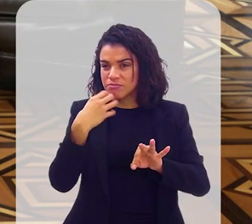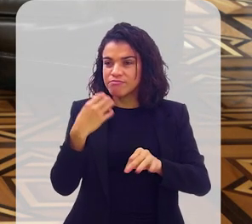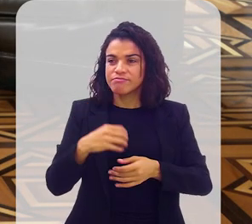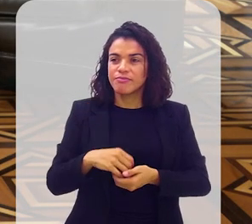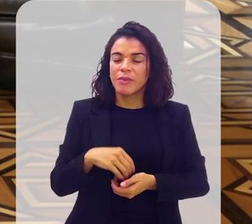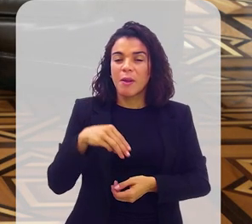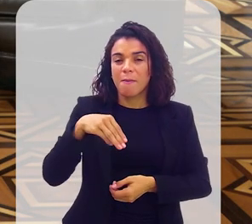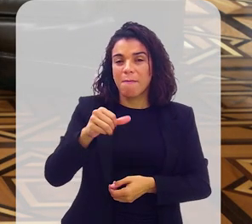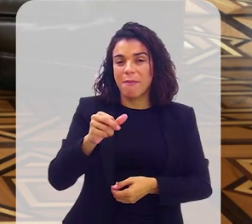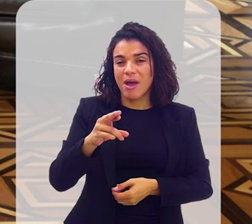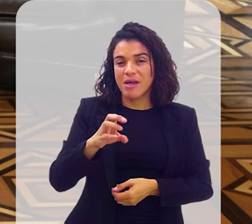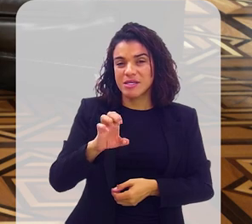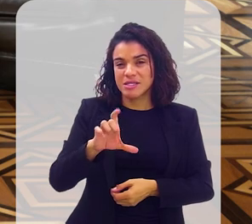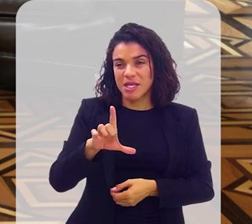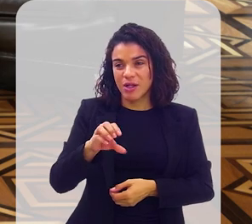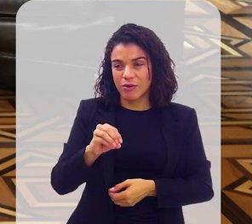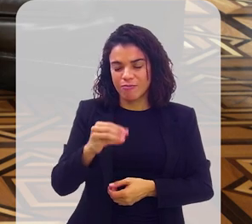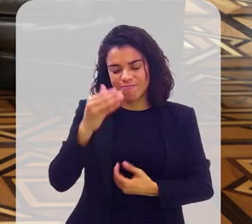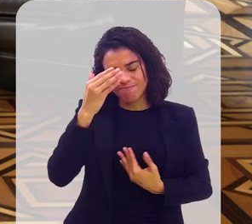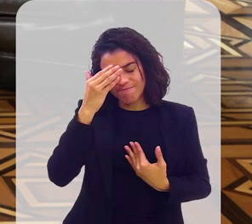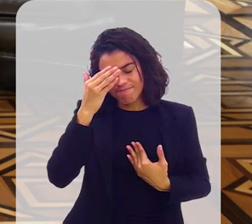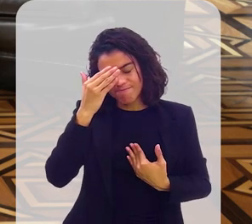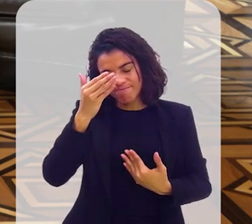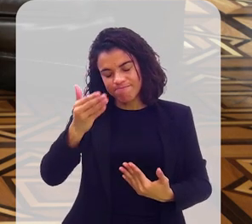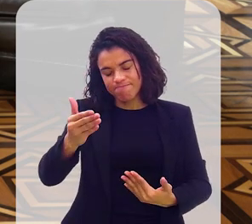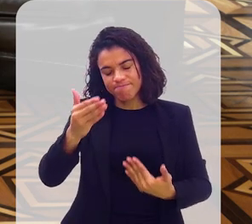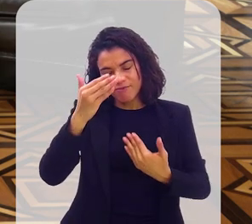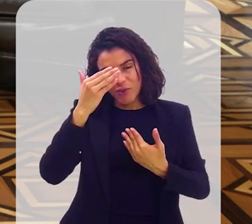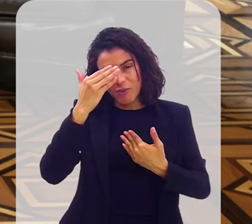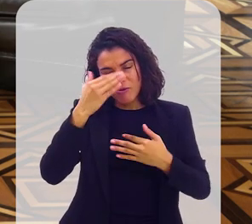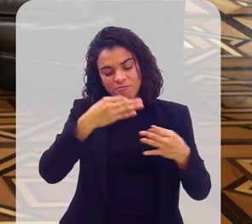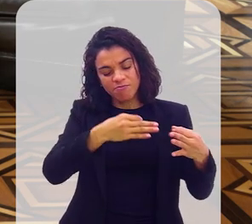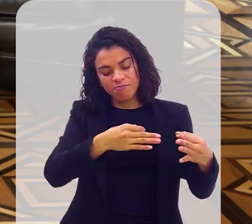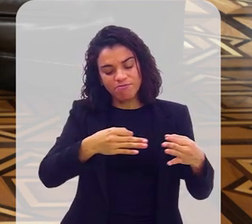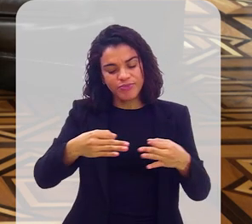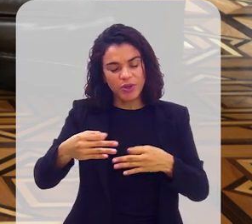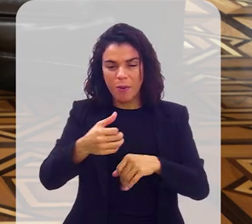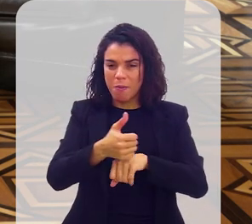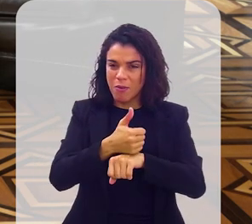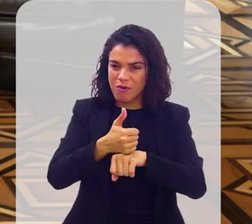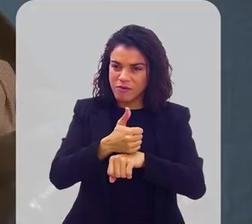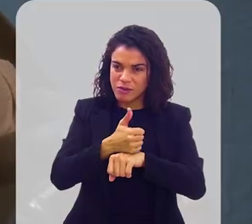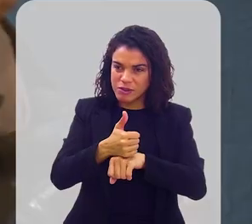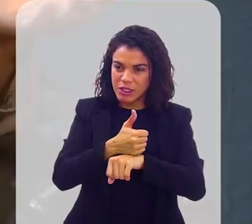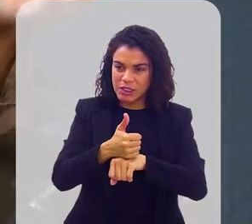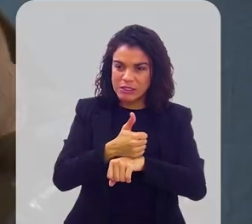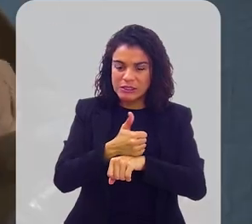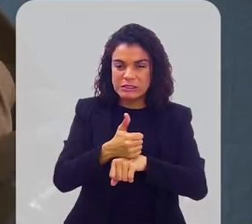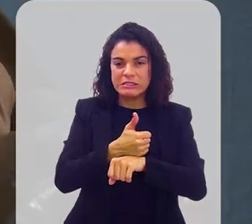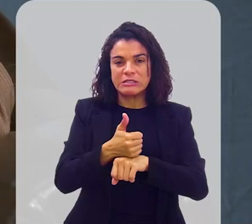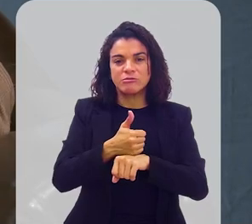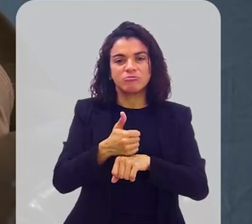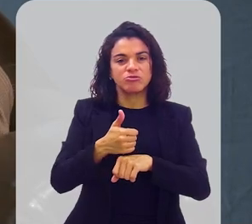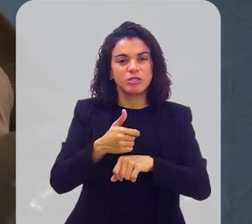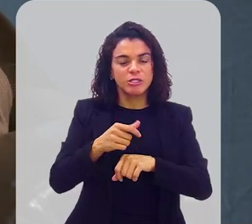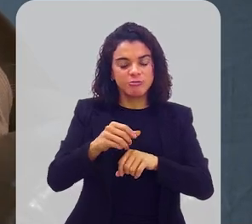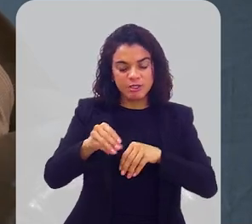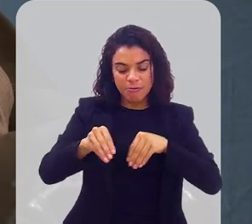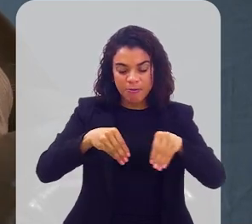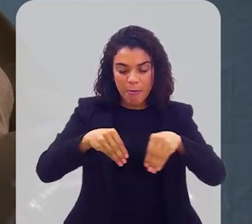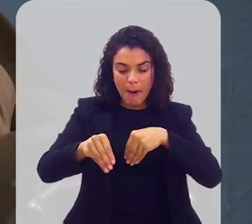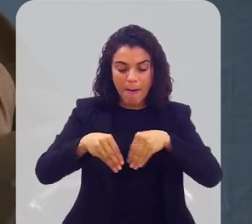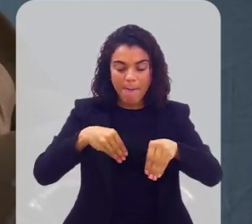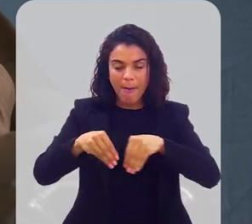Freitas. Marcelo, muito obrigado. Obrigado pela forma assertiva, o profissionalismo que conduz o áudio do programa.